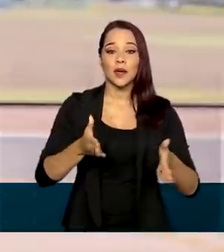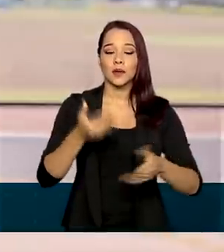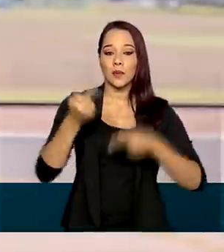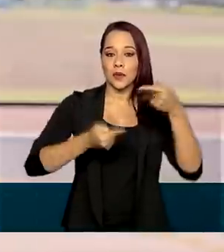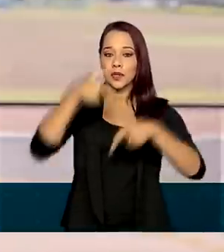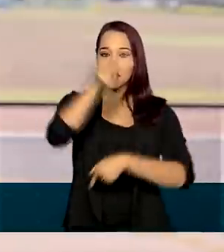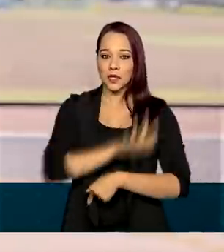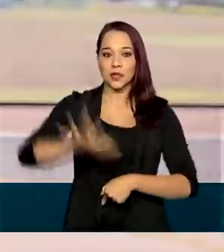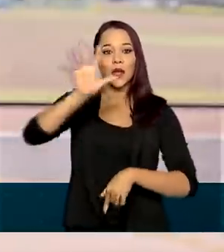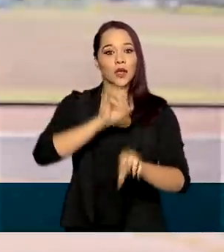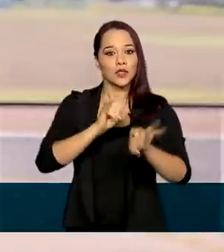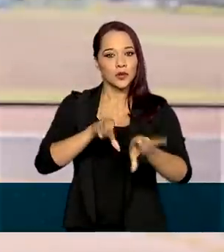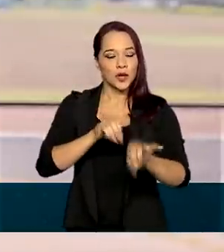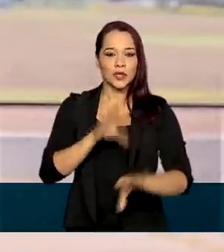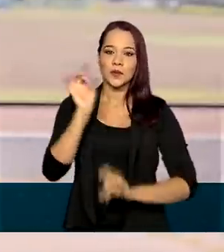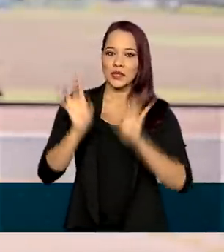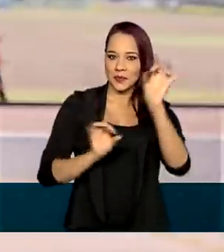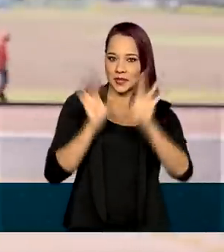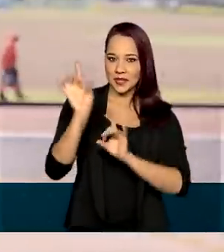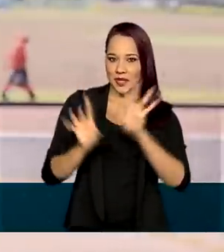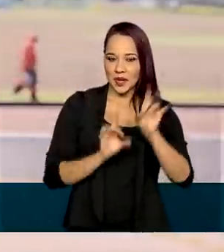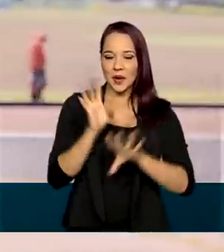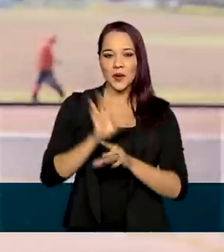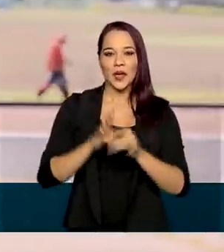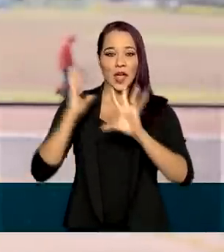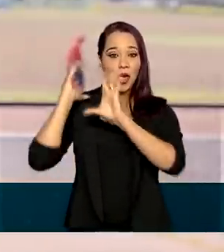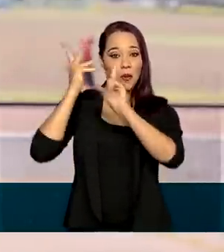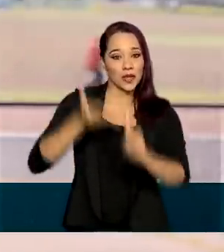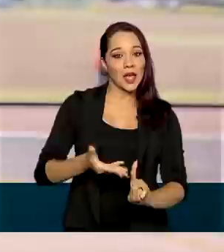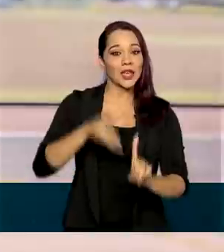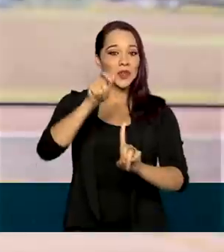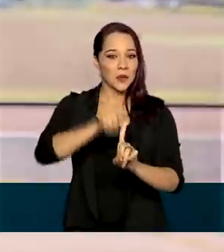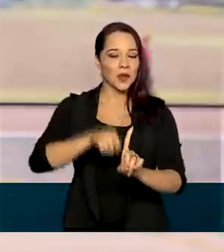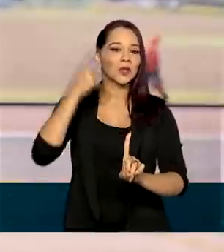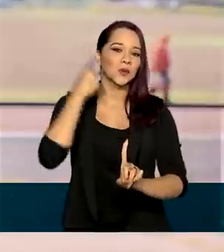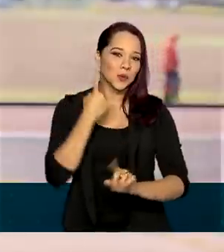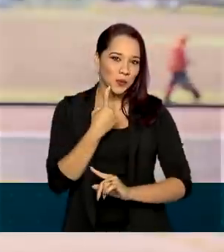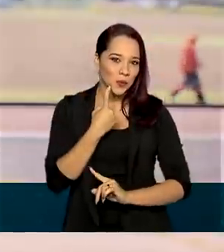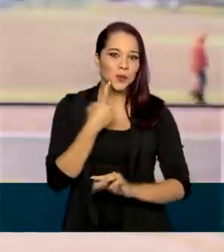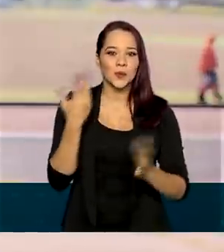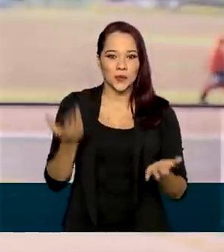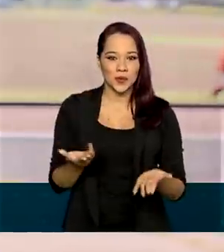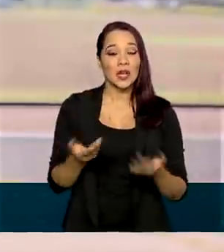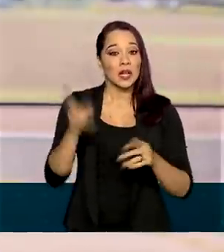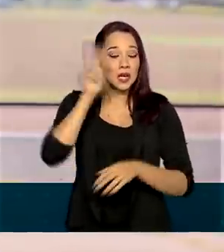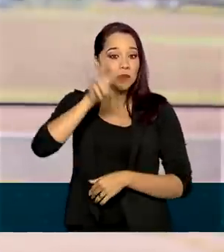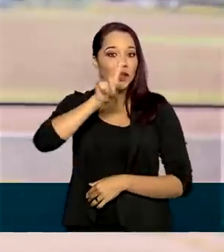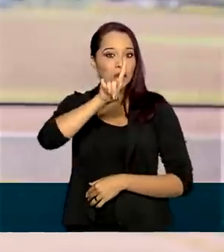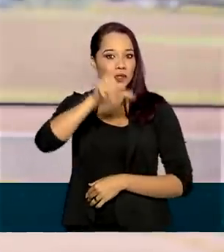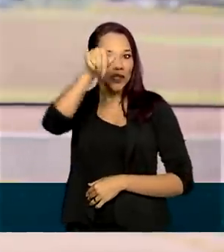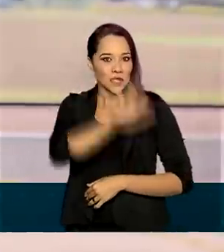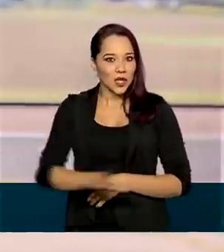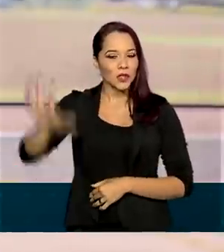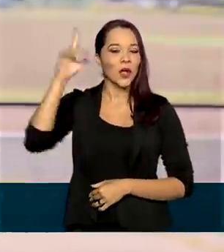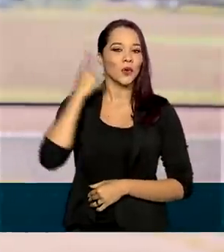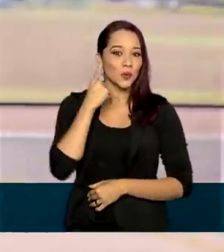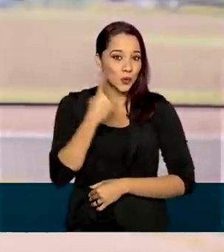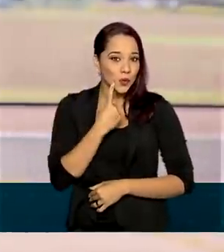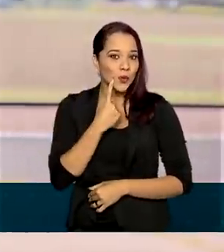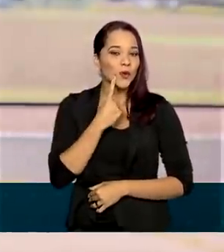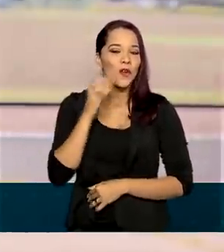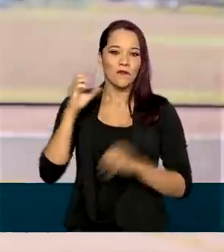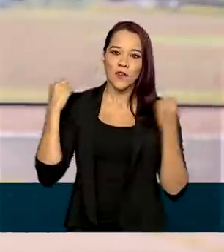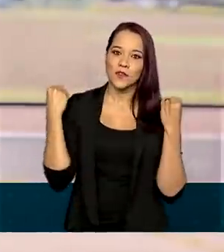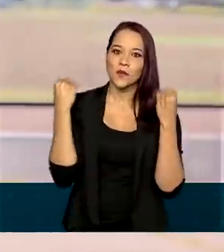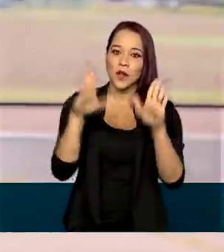Nacional de Educação Especial e homenagem ao Mês dos Surdos. Lembrando que o Dia Nacional dos Surdos foi